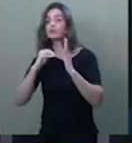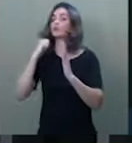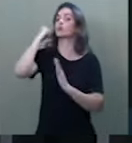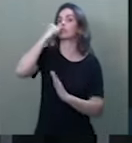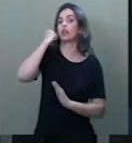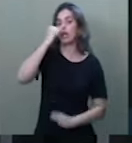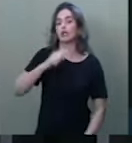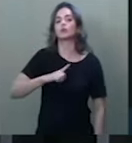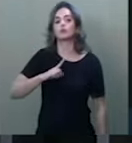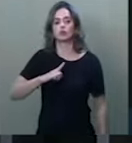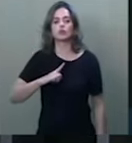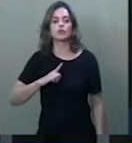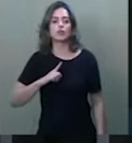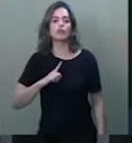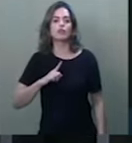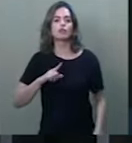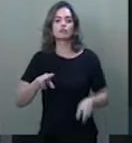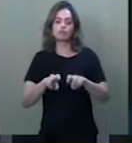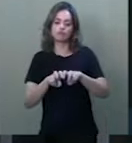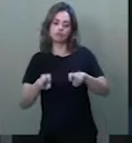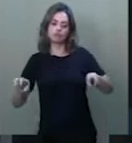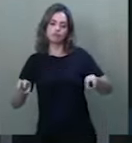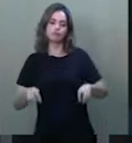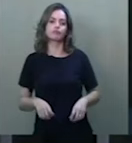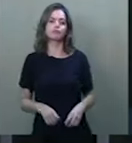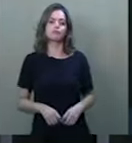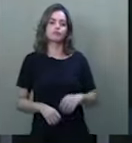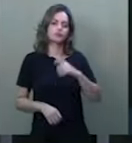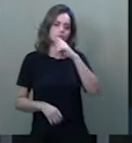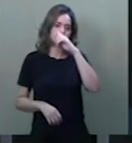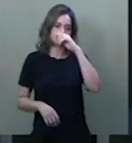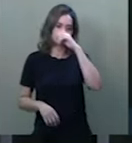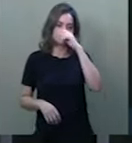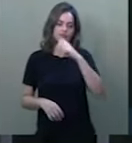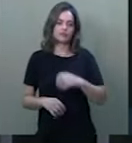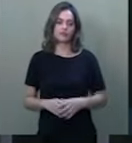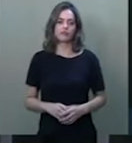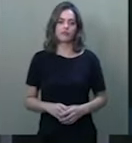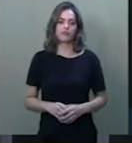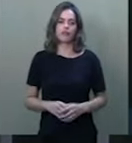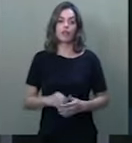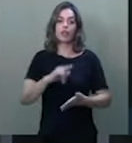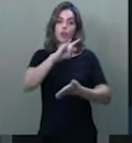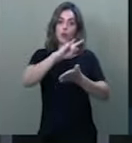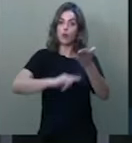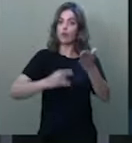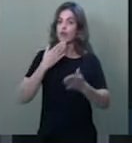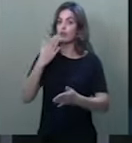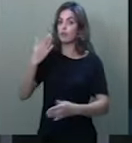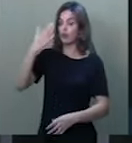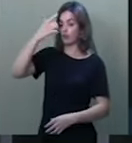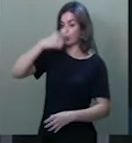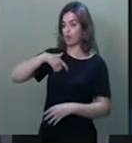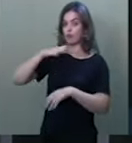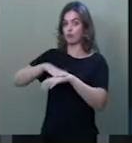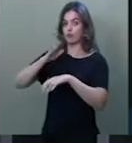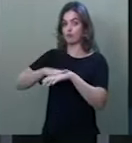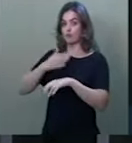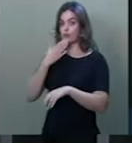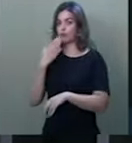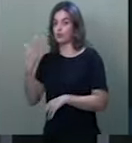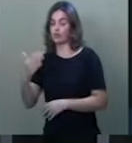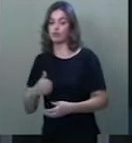nós temos na mesa, Sr. Presidente Rodrigo Pacheco, um requerimento de minha autoria, um